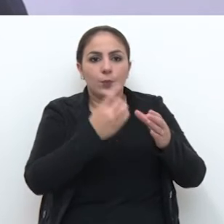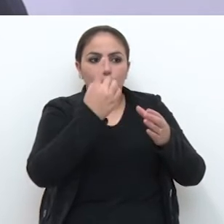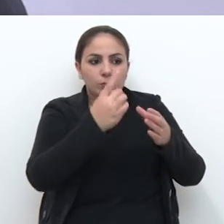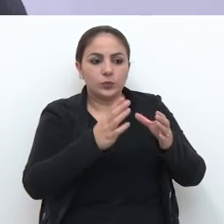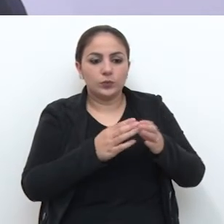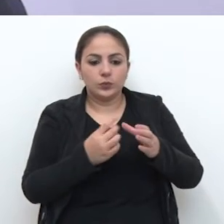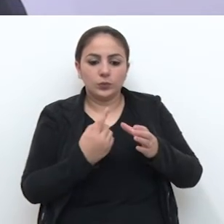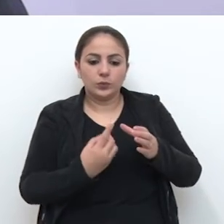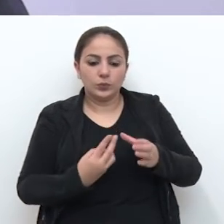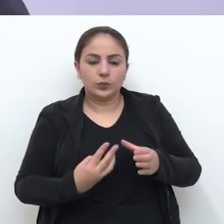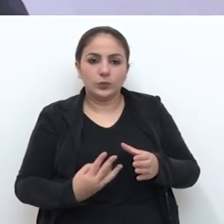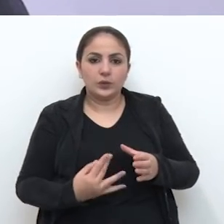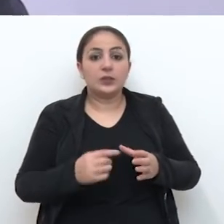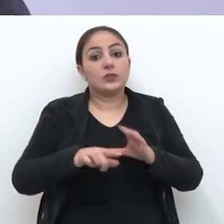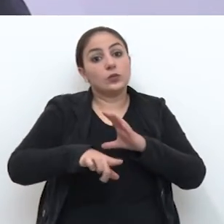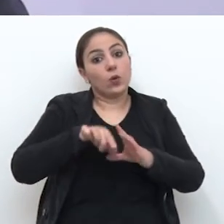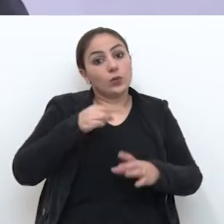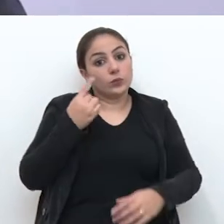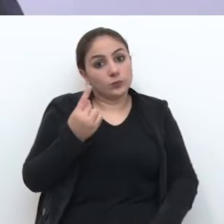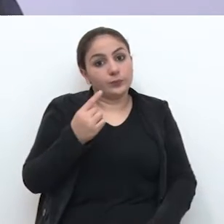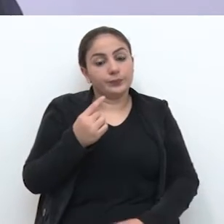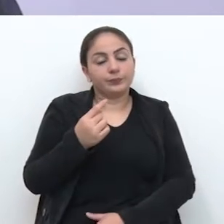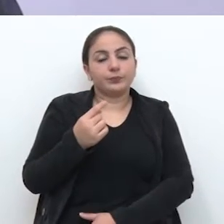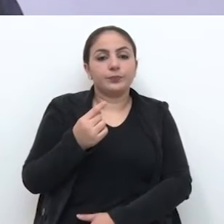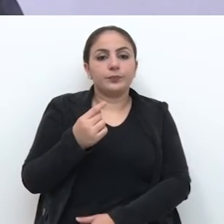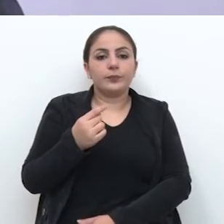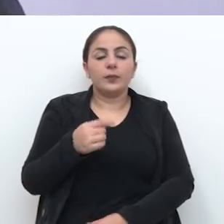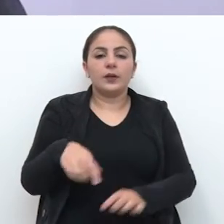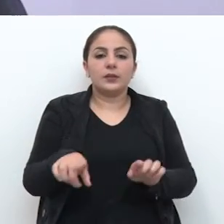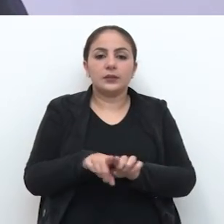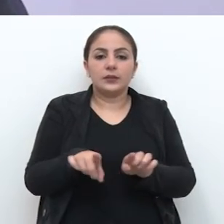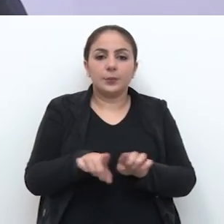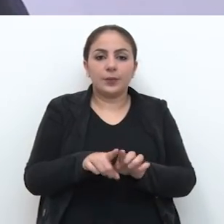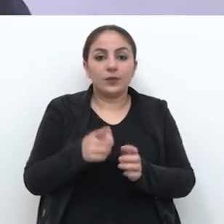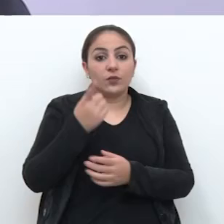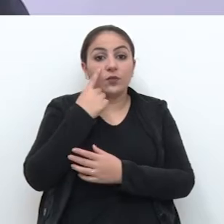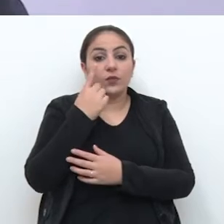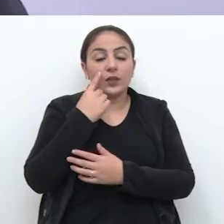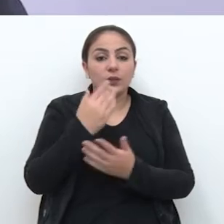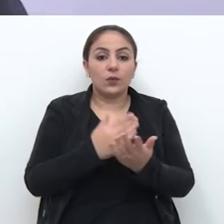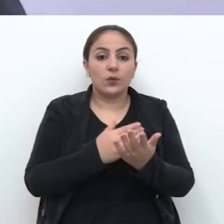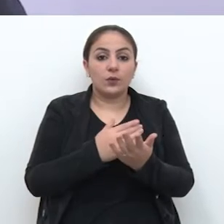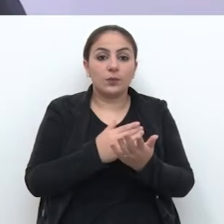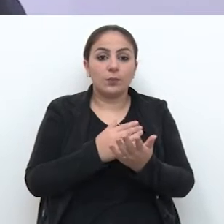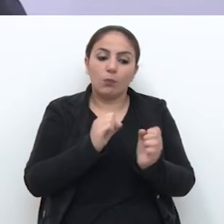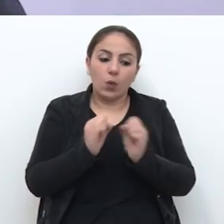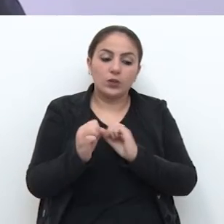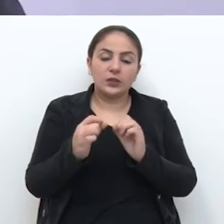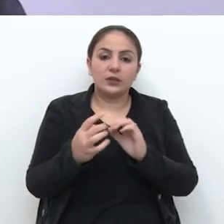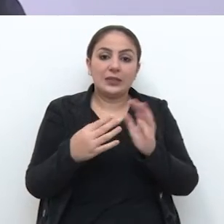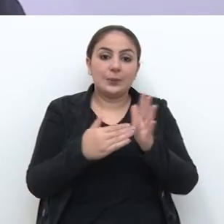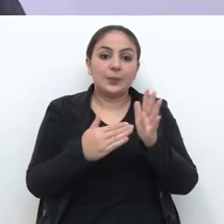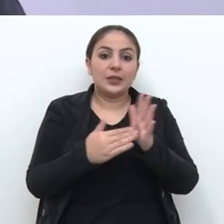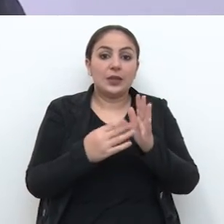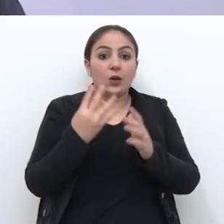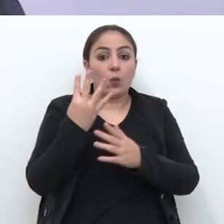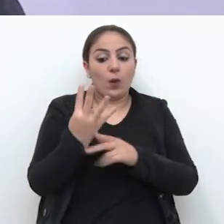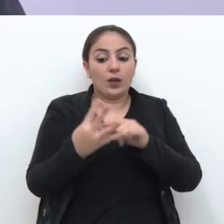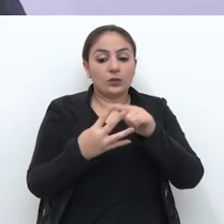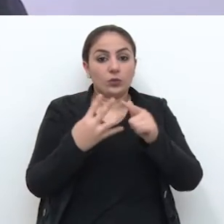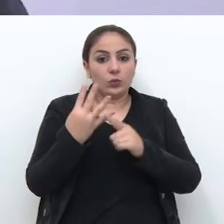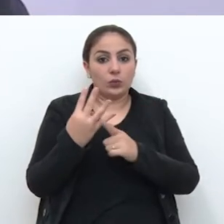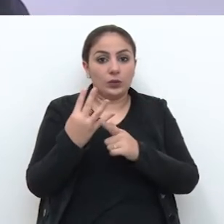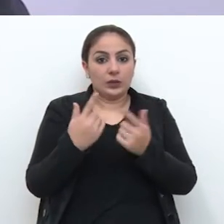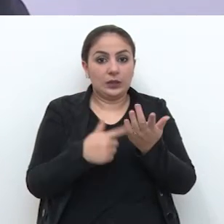participar e o livro que atenda aquela categoria. E ele tem o limite de quatro obras para se inscrever no